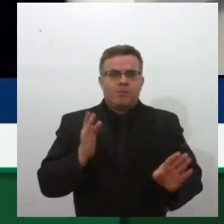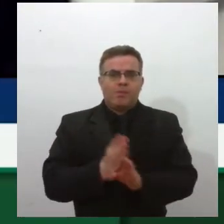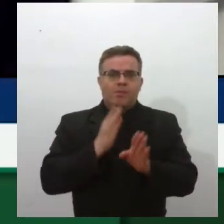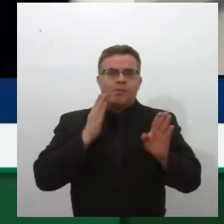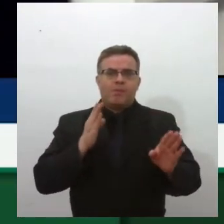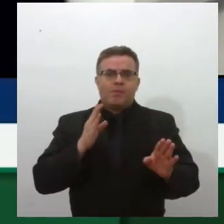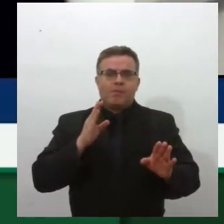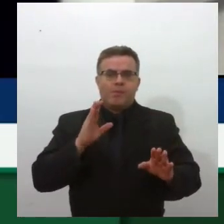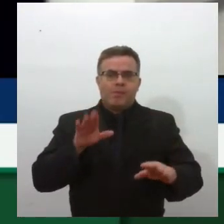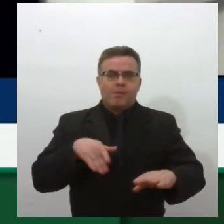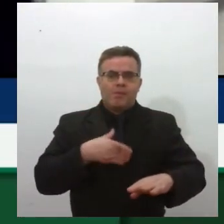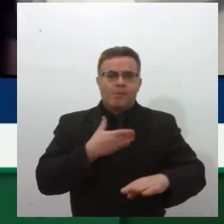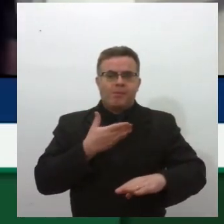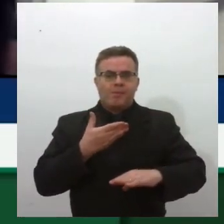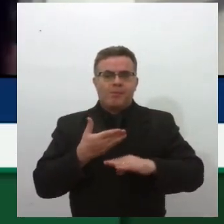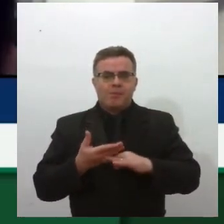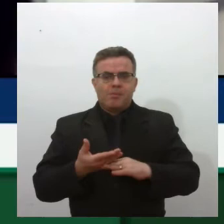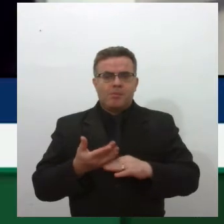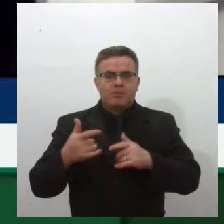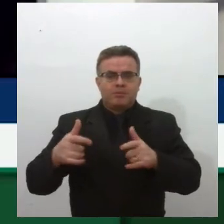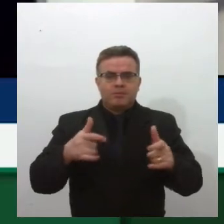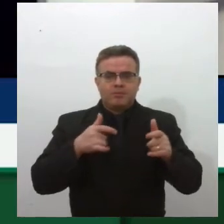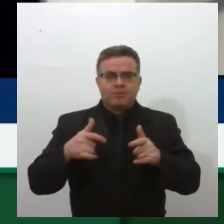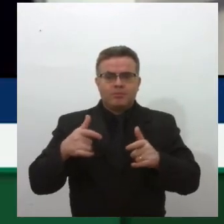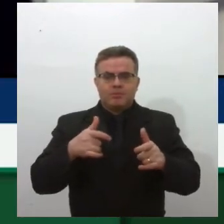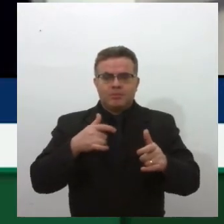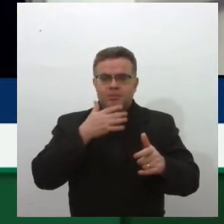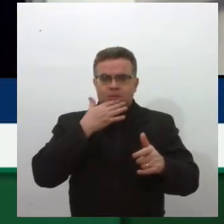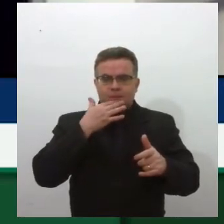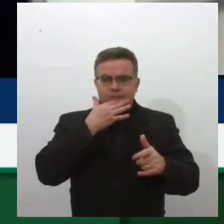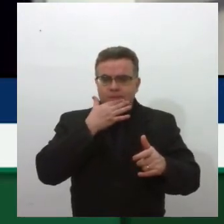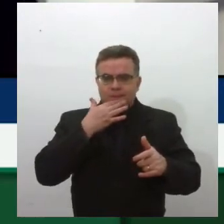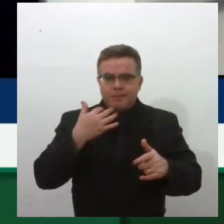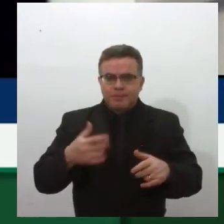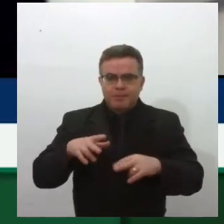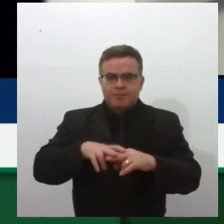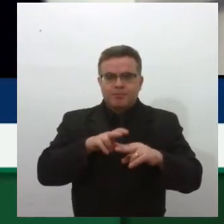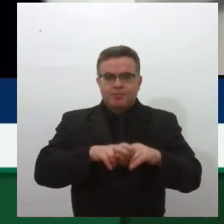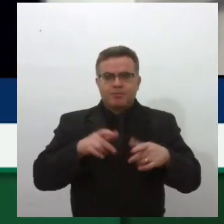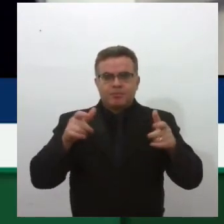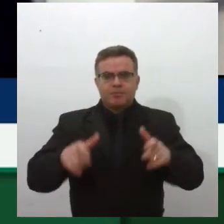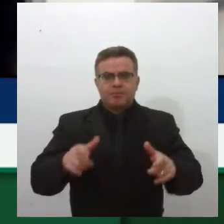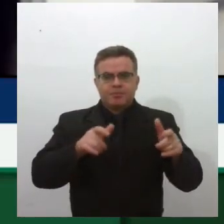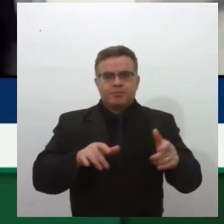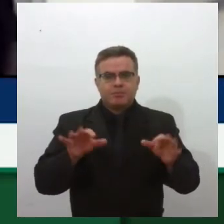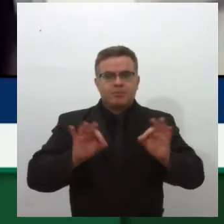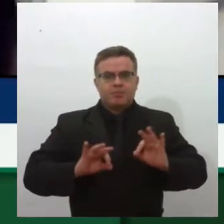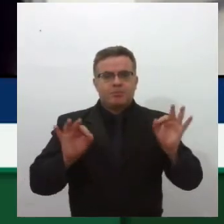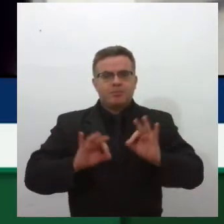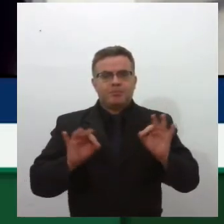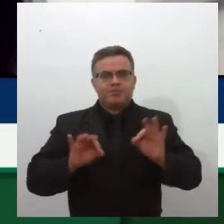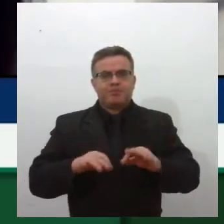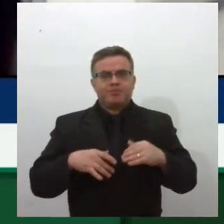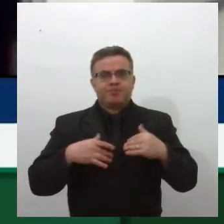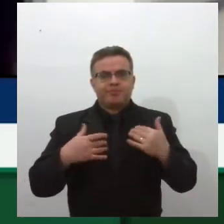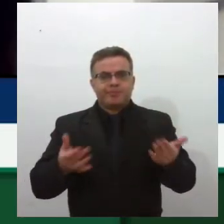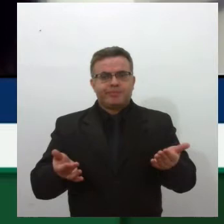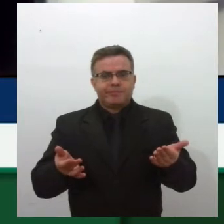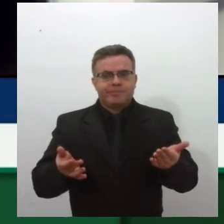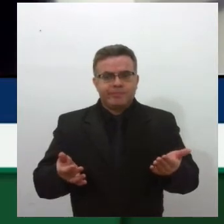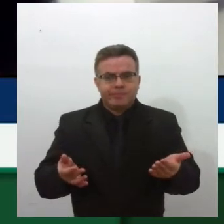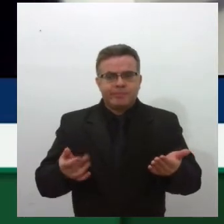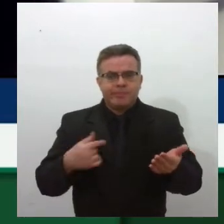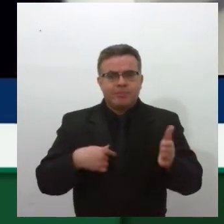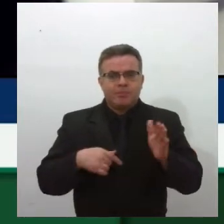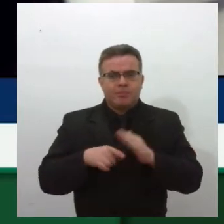dia inteiro em pé, porque não tinha um lugar sequer para eu sentar, não tinha nada, nada. E eu falava para a pessoa da